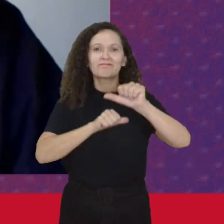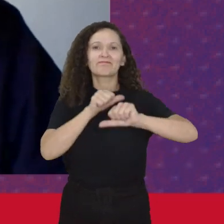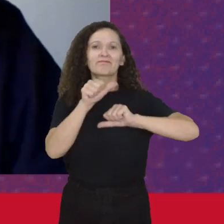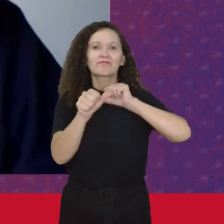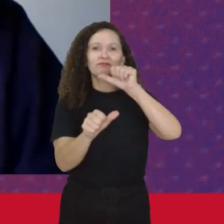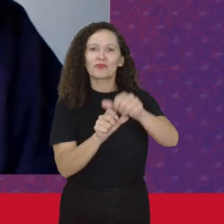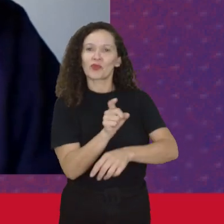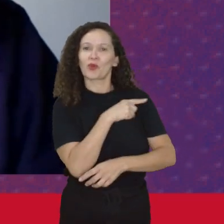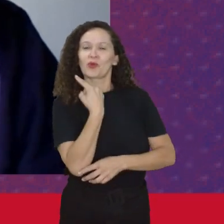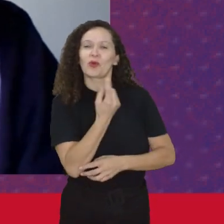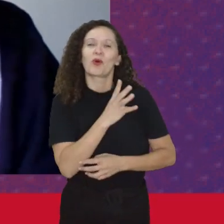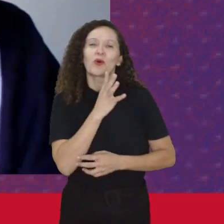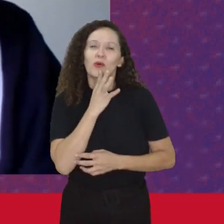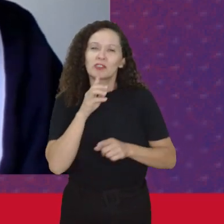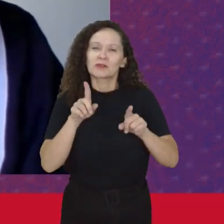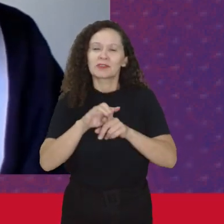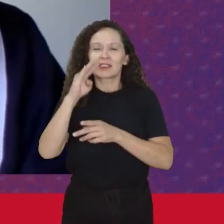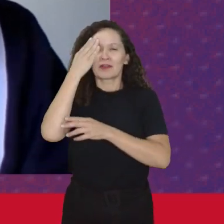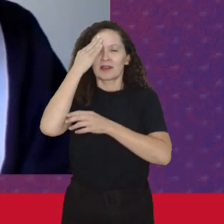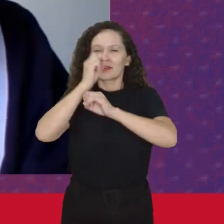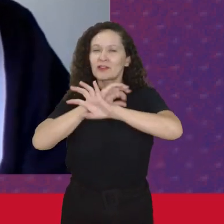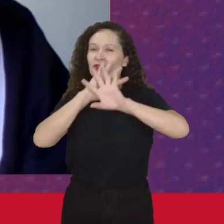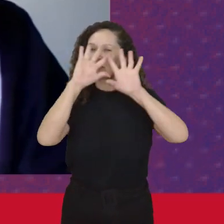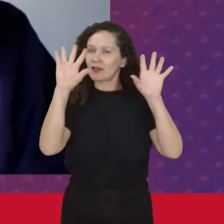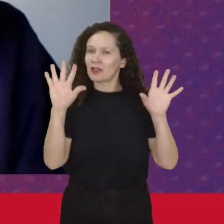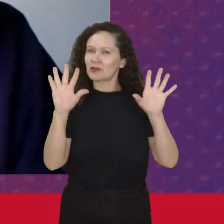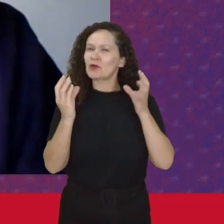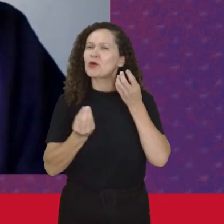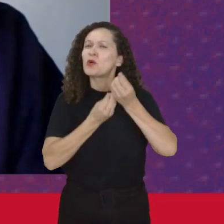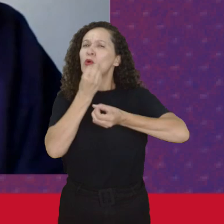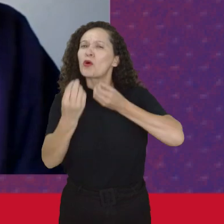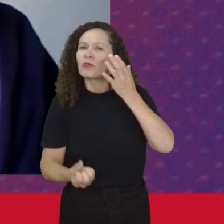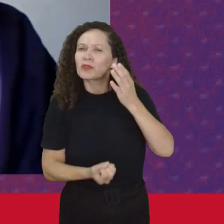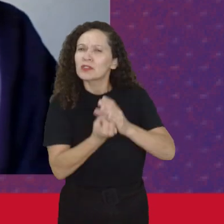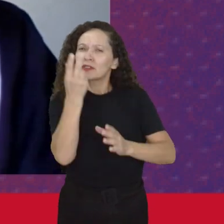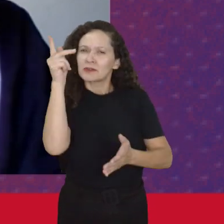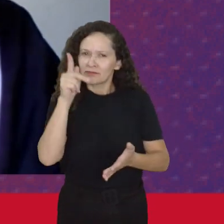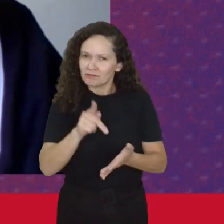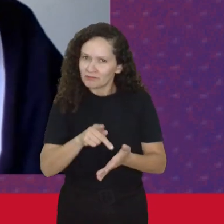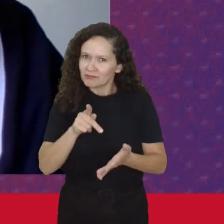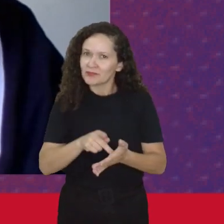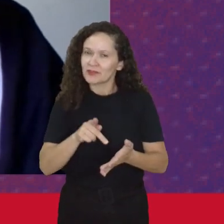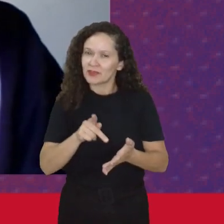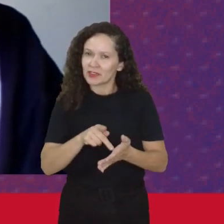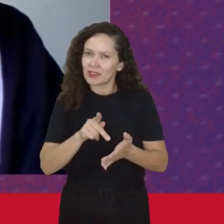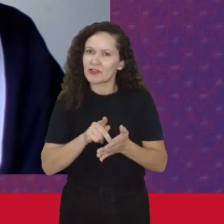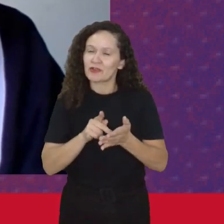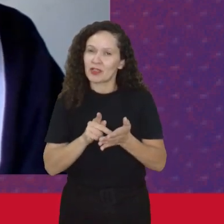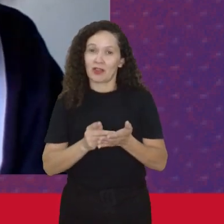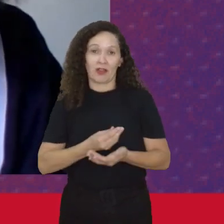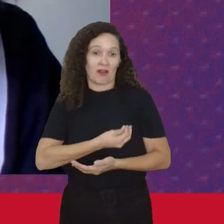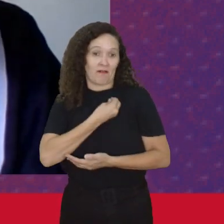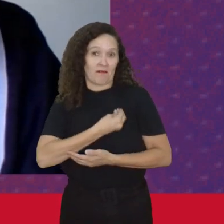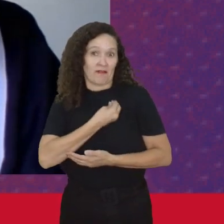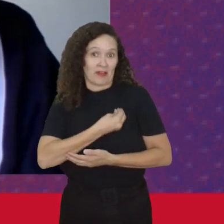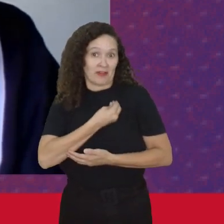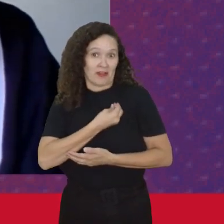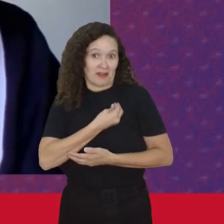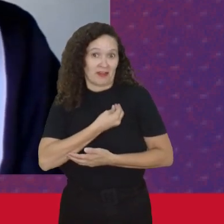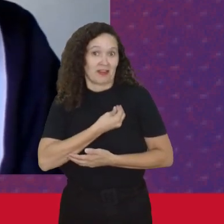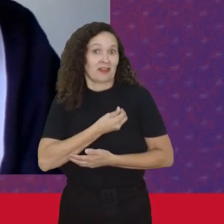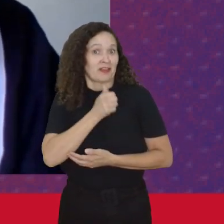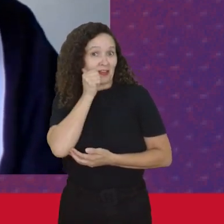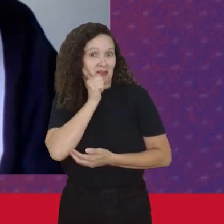conhecimento e compreensão Do que, como é que se constituiu realmente a opressão das mulheres O que nós chamamos de